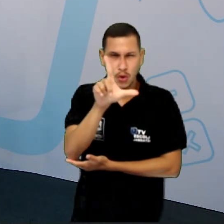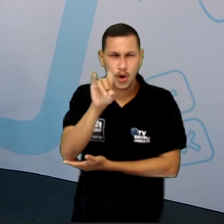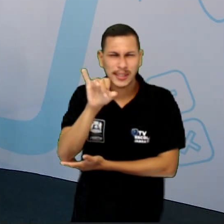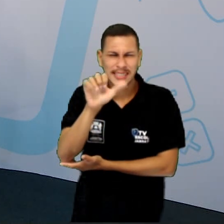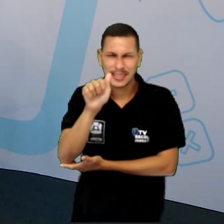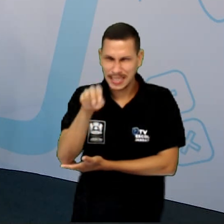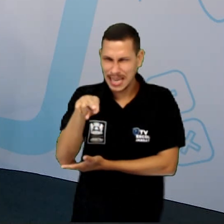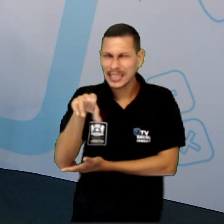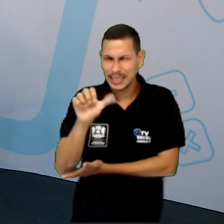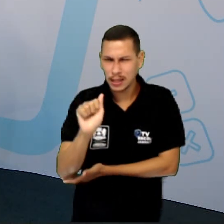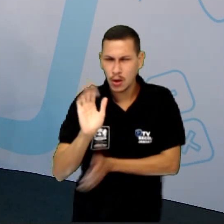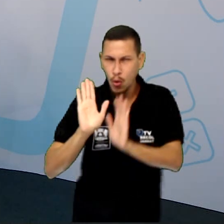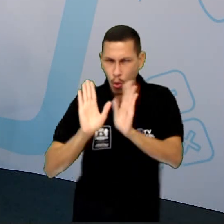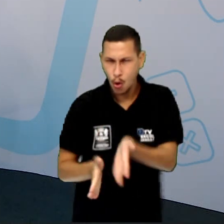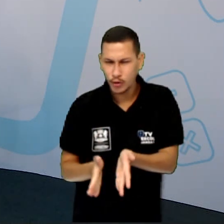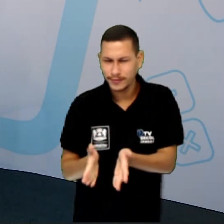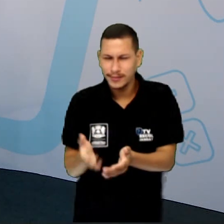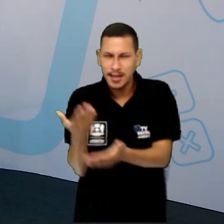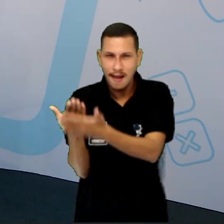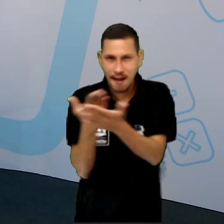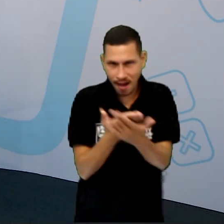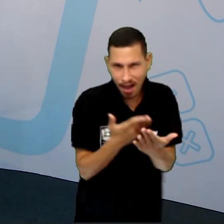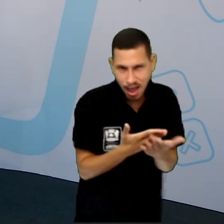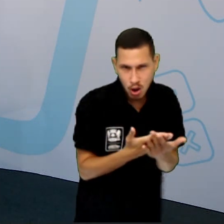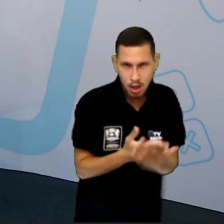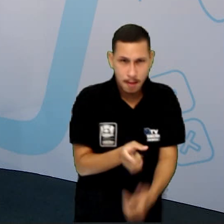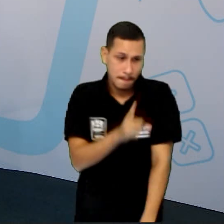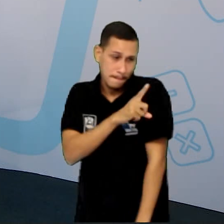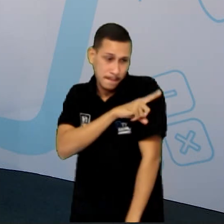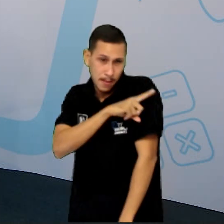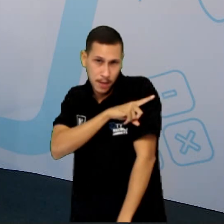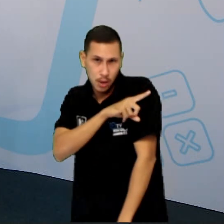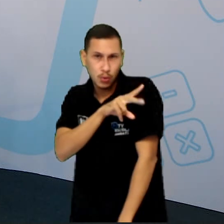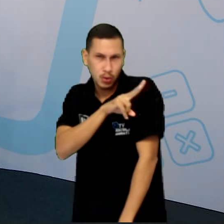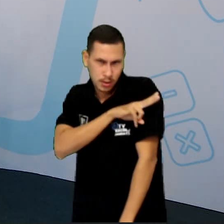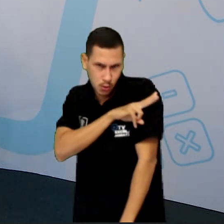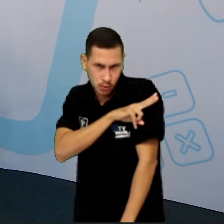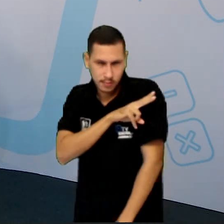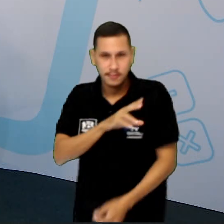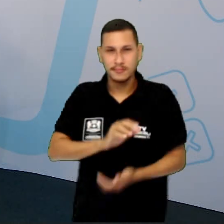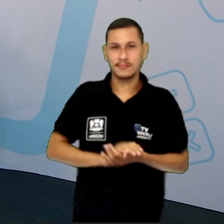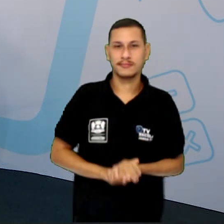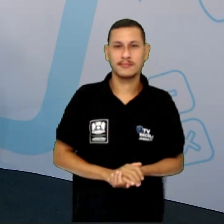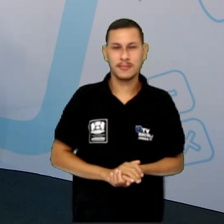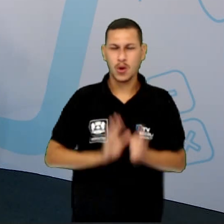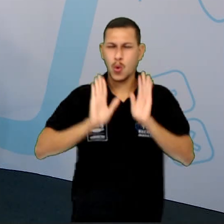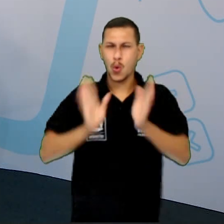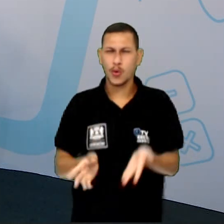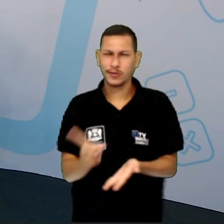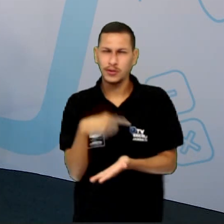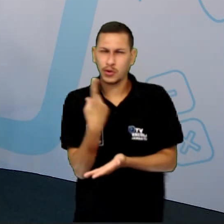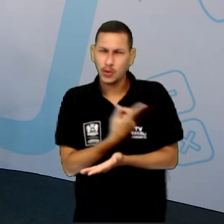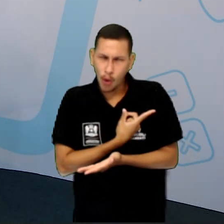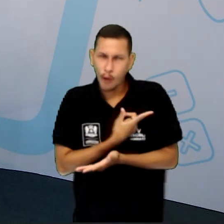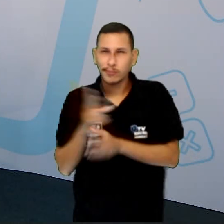e vamos trabalhar com os primeiros e segundos anos. Hoje nós vamos trabalhar